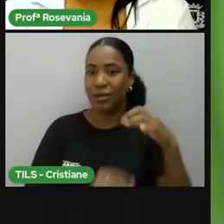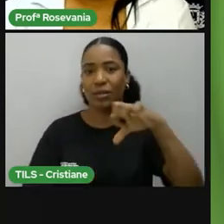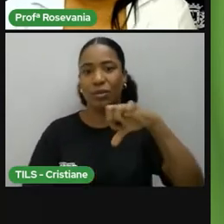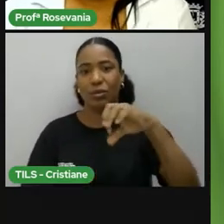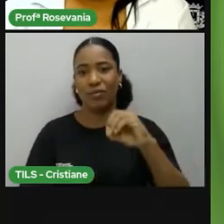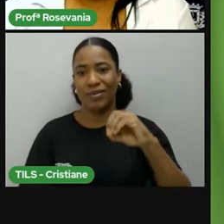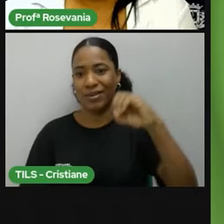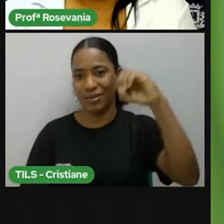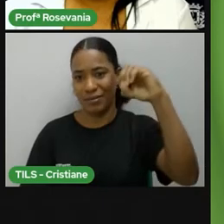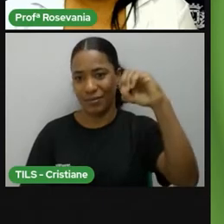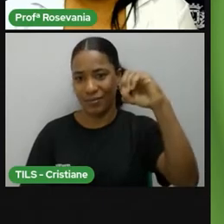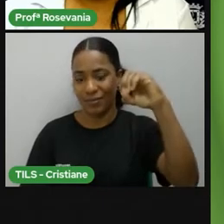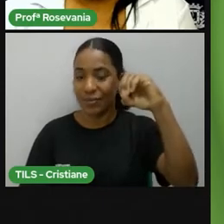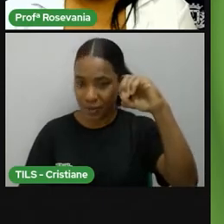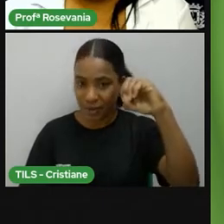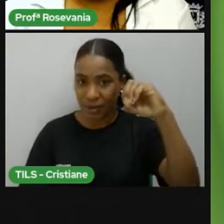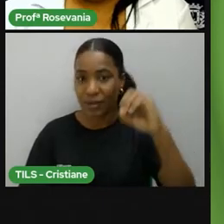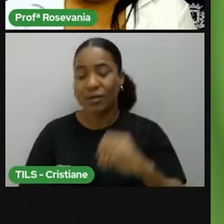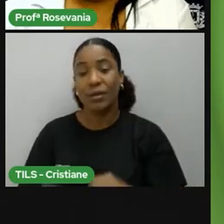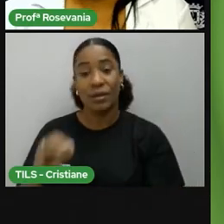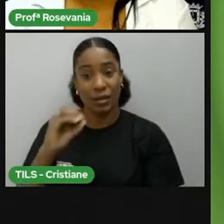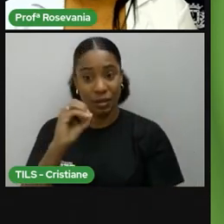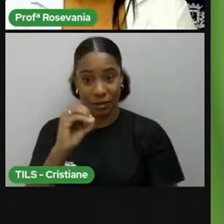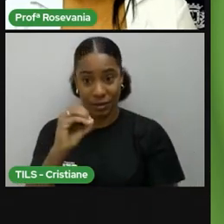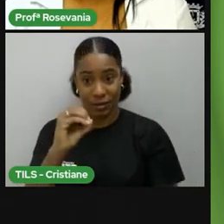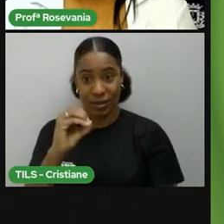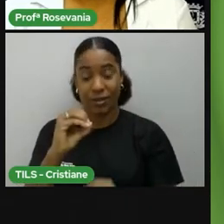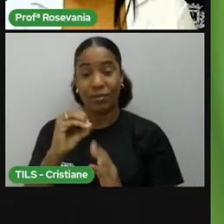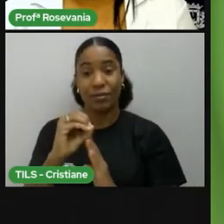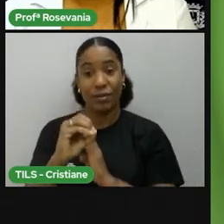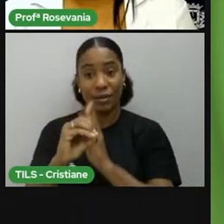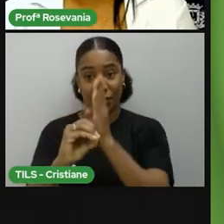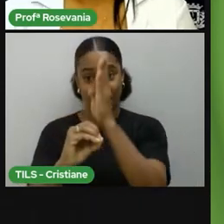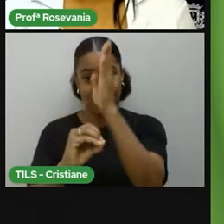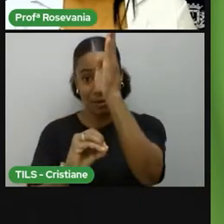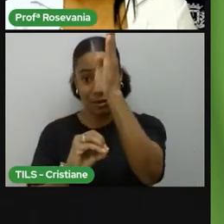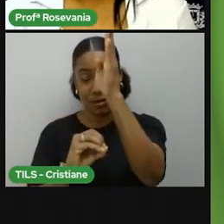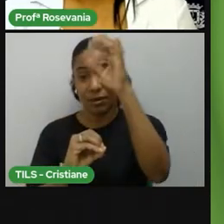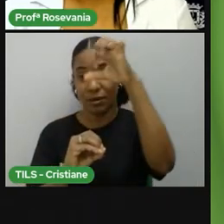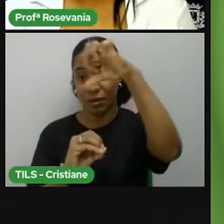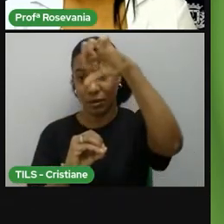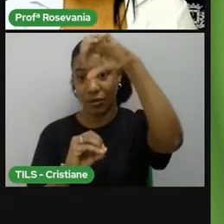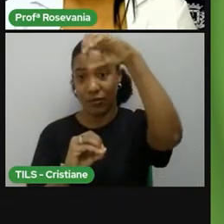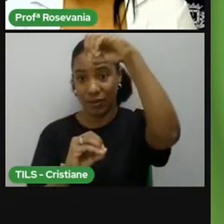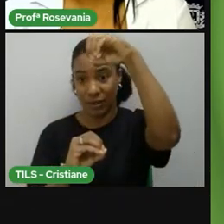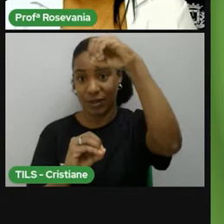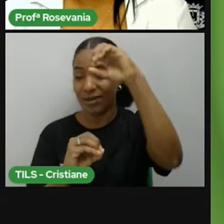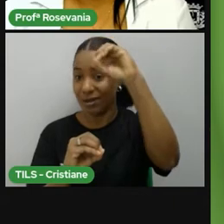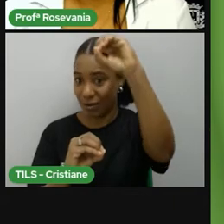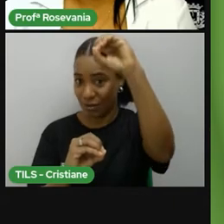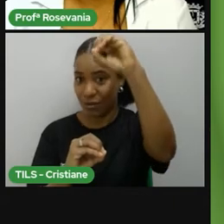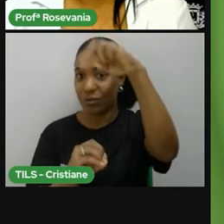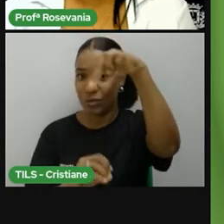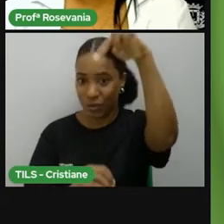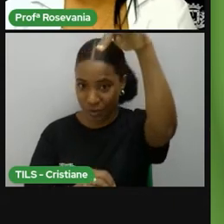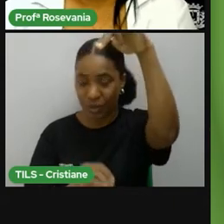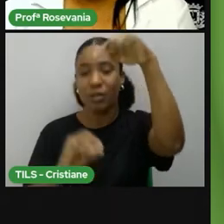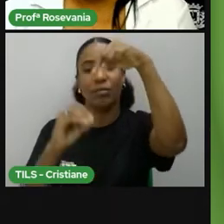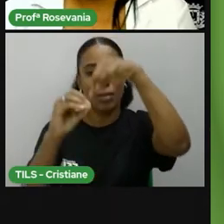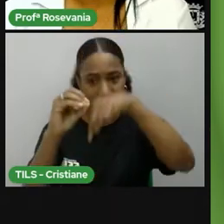fui aqui de zero a 90 graus norte, do mesmo jeito, zero, um, dois, três, quatro, cinco, seis,